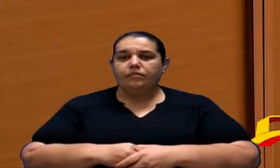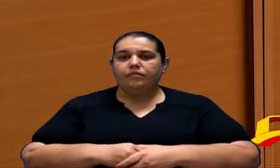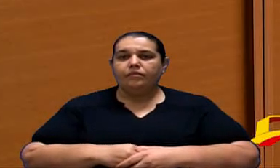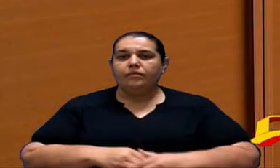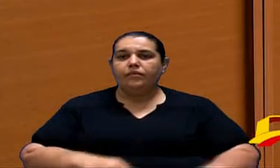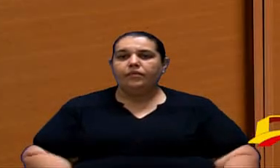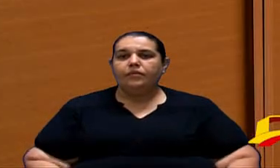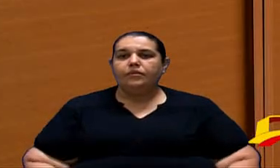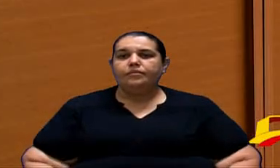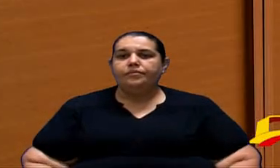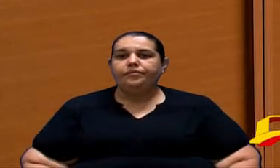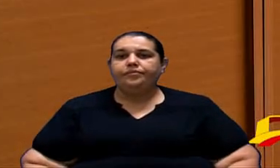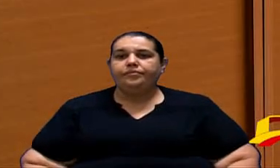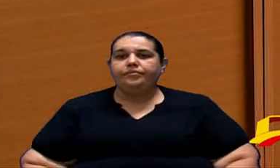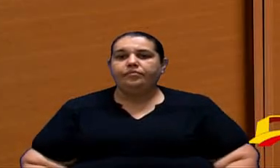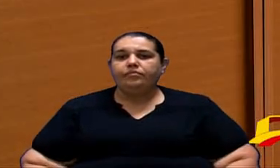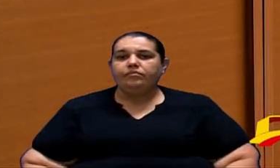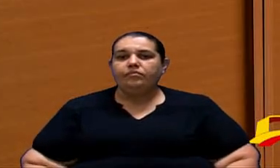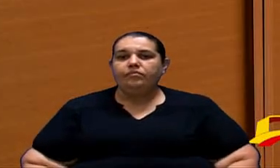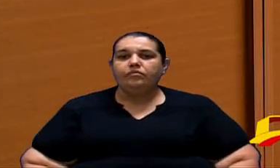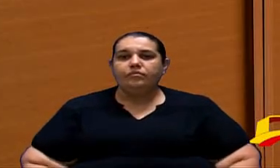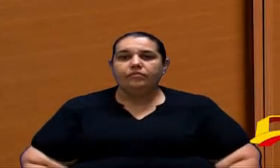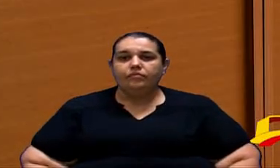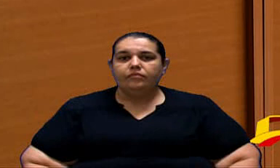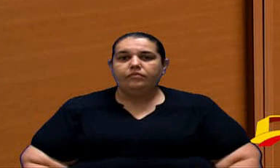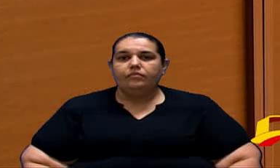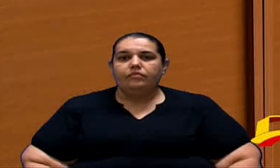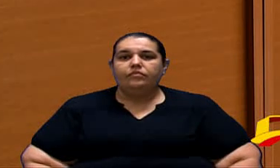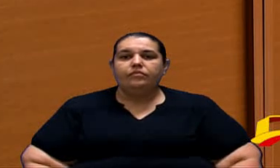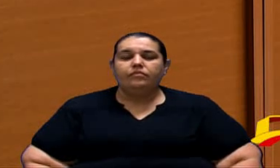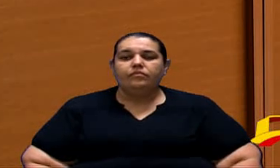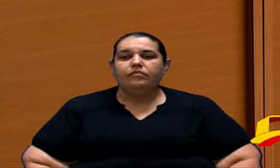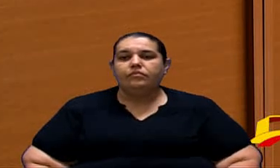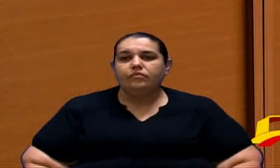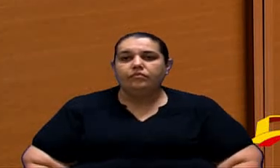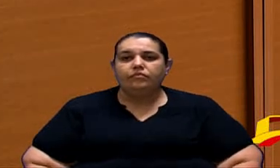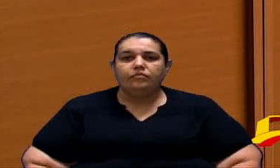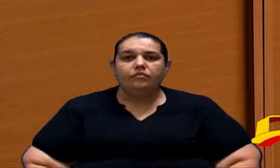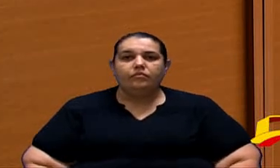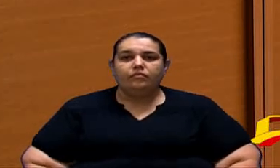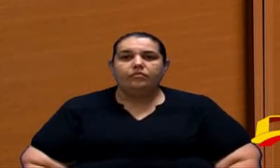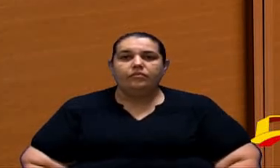Essa cadeira Essa cadeira aqui Está errada demais Você puxa aqui Cai